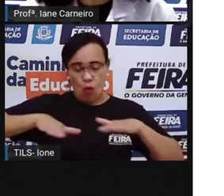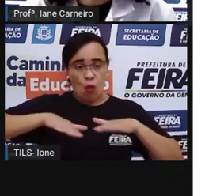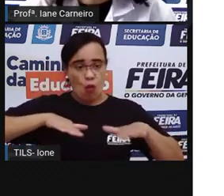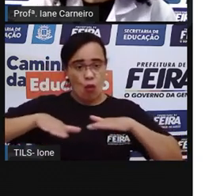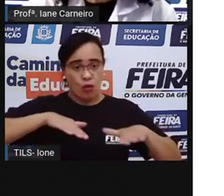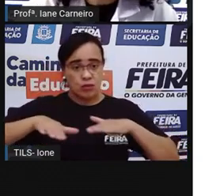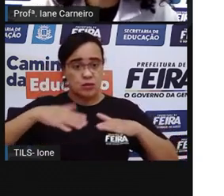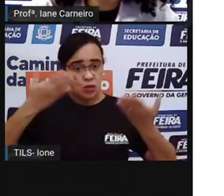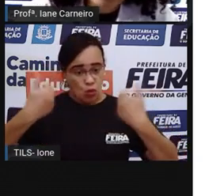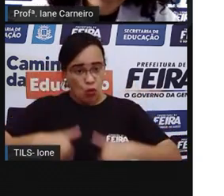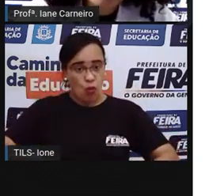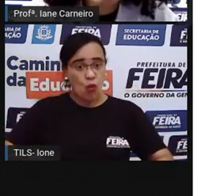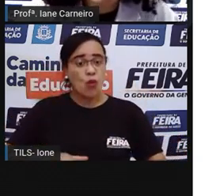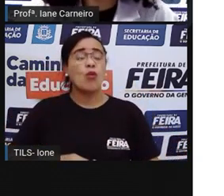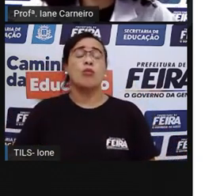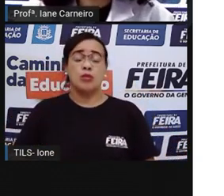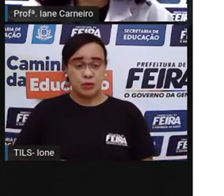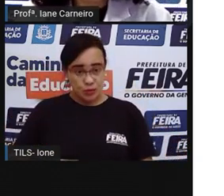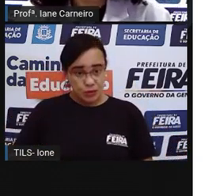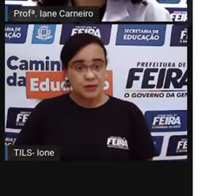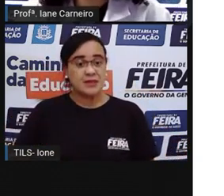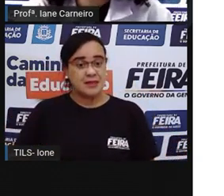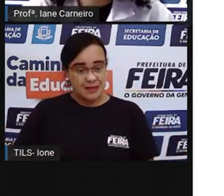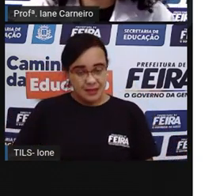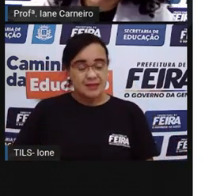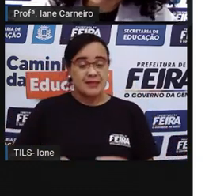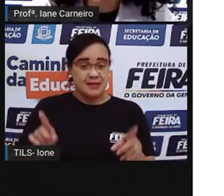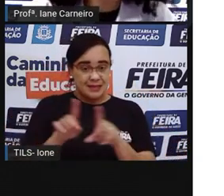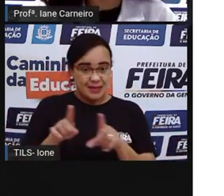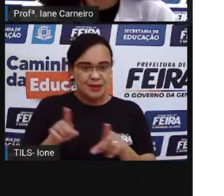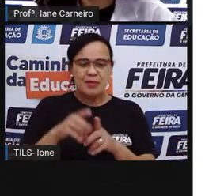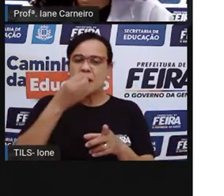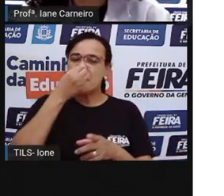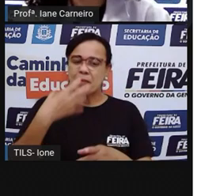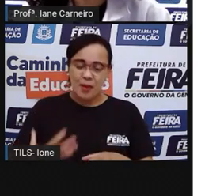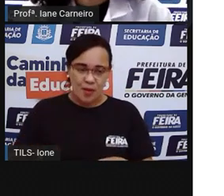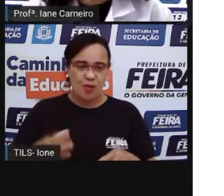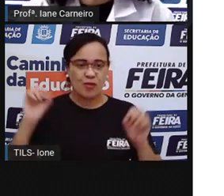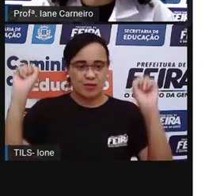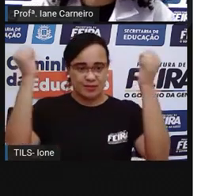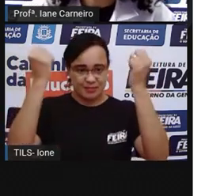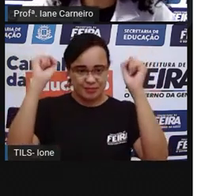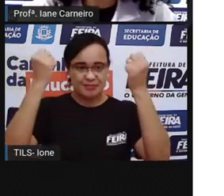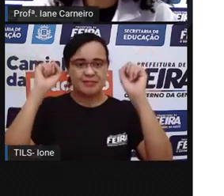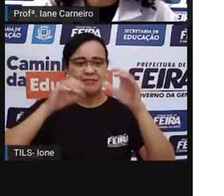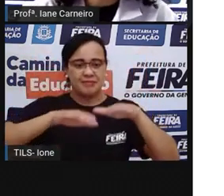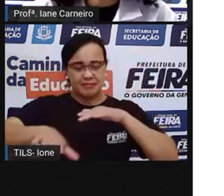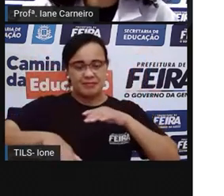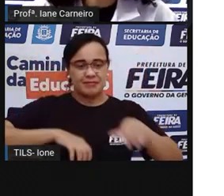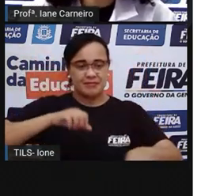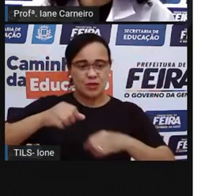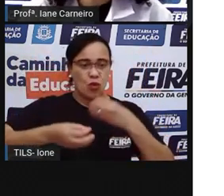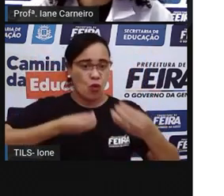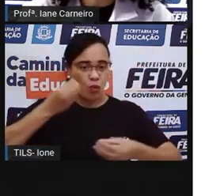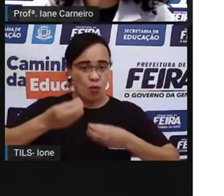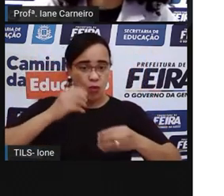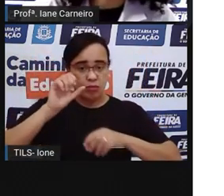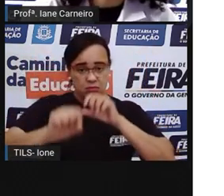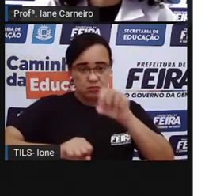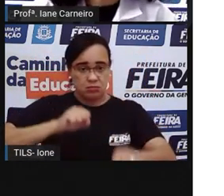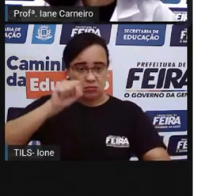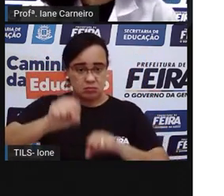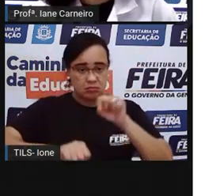E lembrando que a gente precisa ter cuidado, né? O andar na rua com a bicicleta, ter todo o cuidado para evitar acidente, né? E se